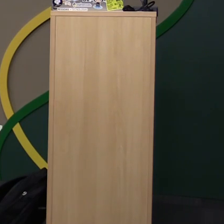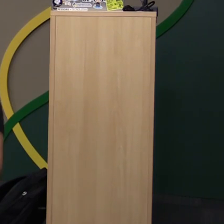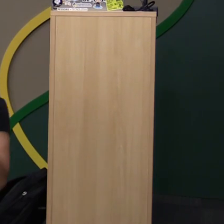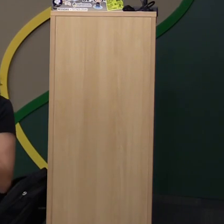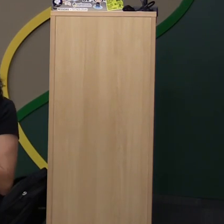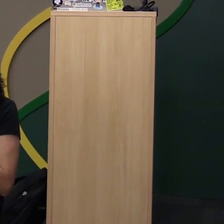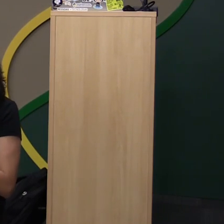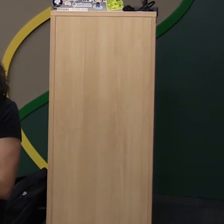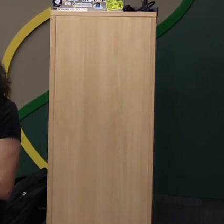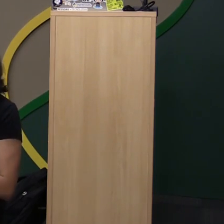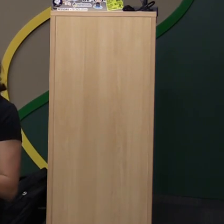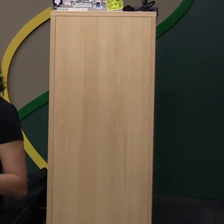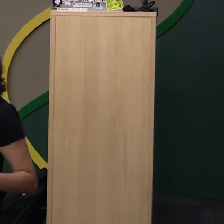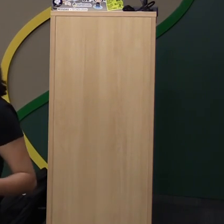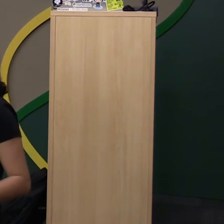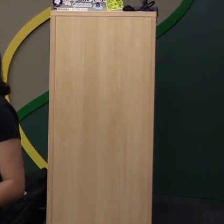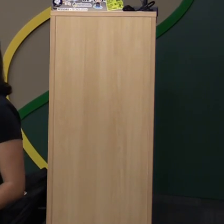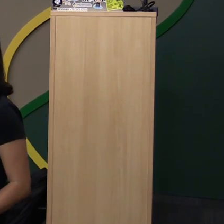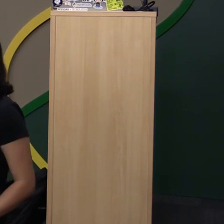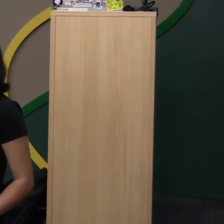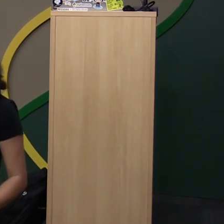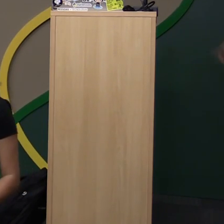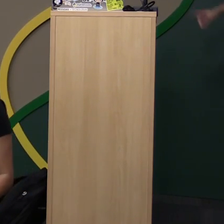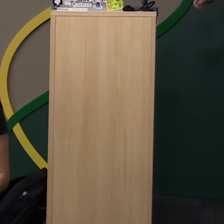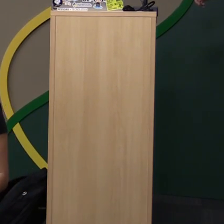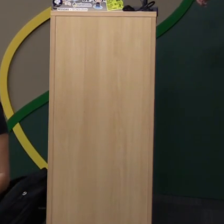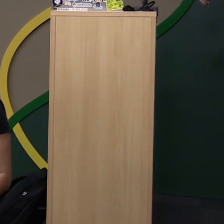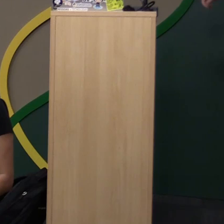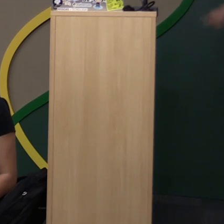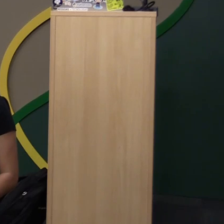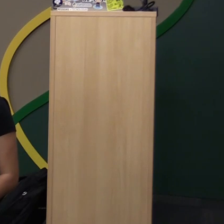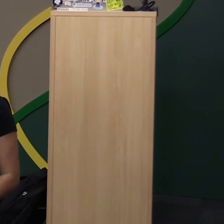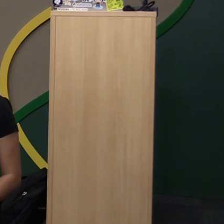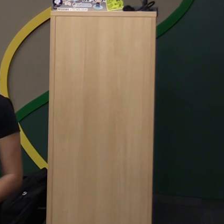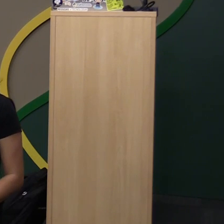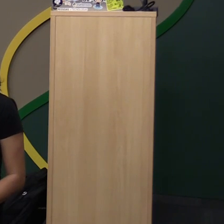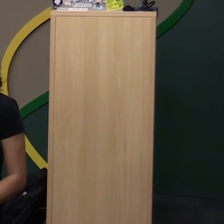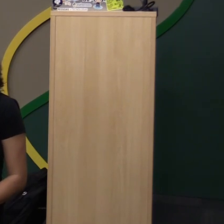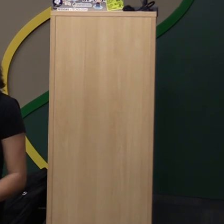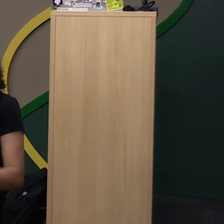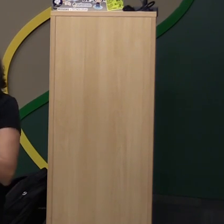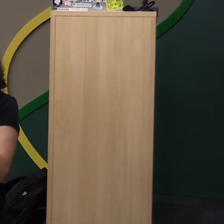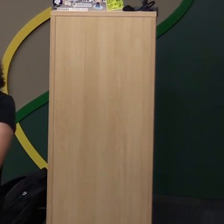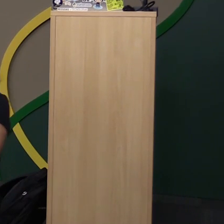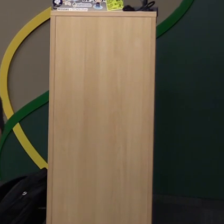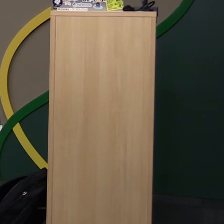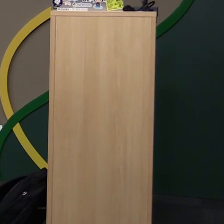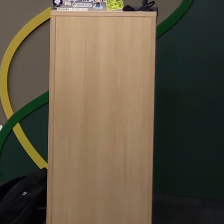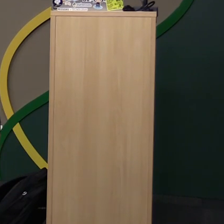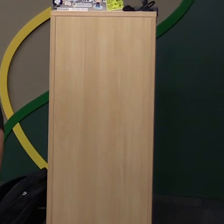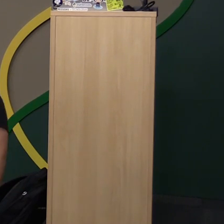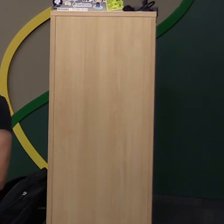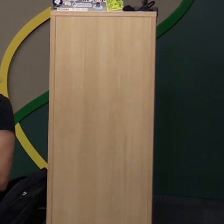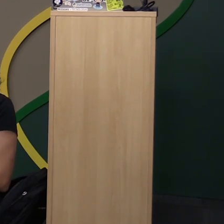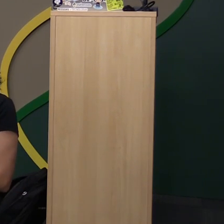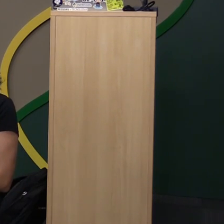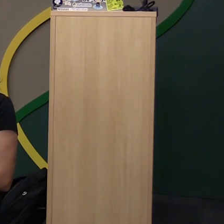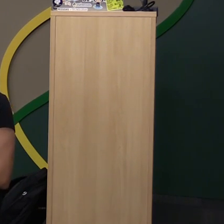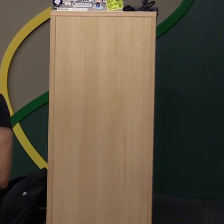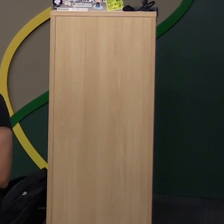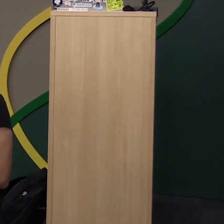Não conheço. É uma biblioteca... É uma lib JavaScript também para fazer Scrap. Como chama? Chirio.